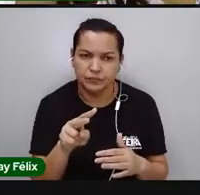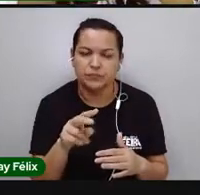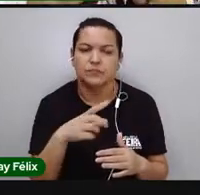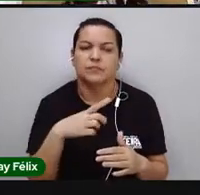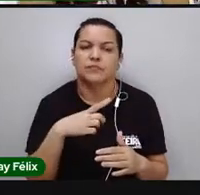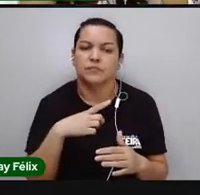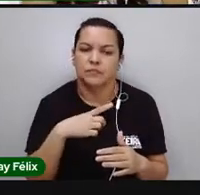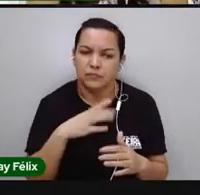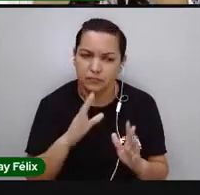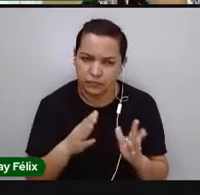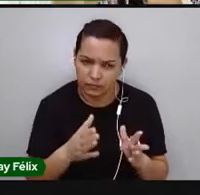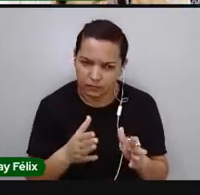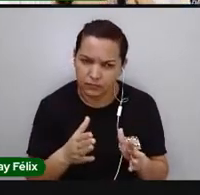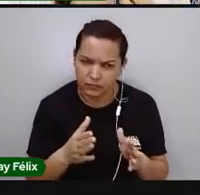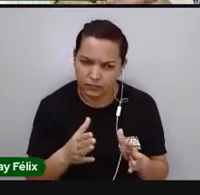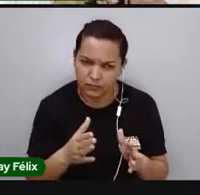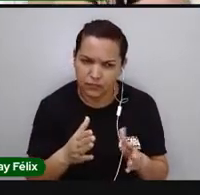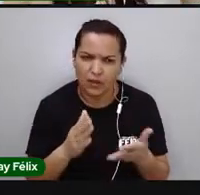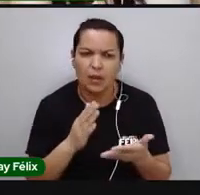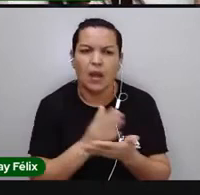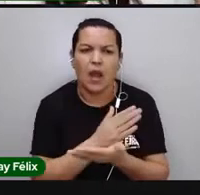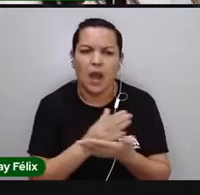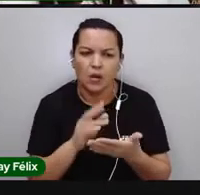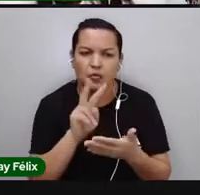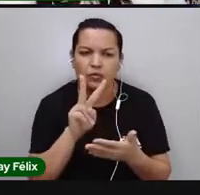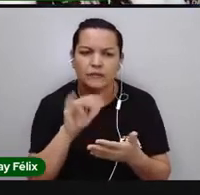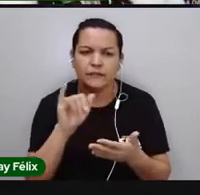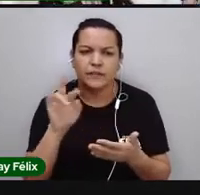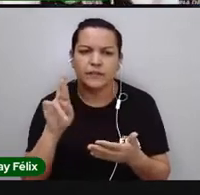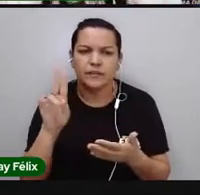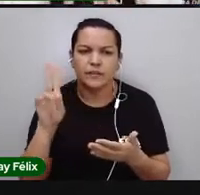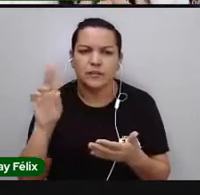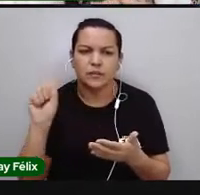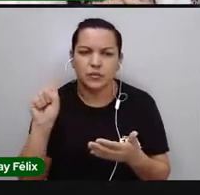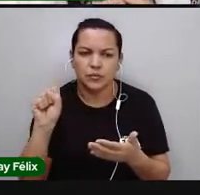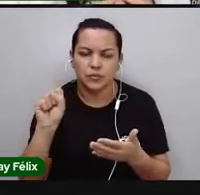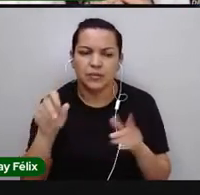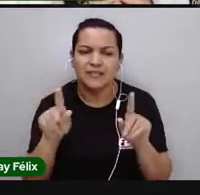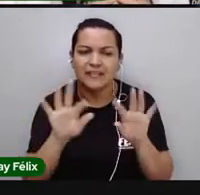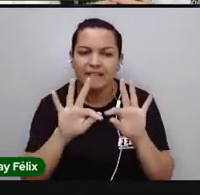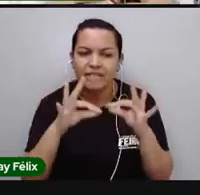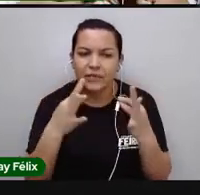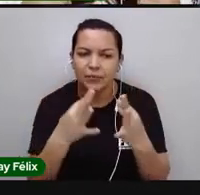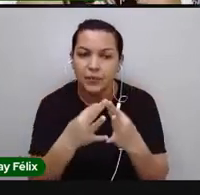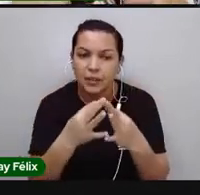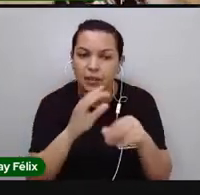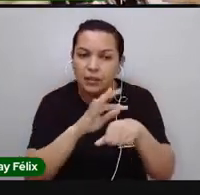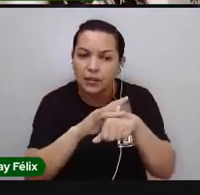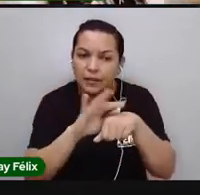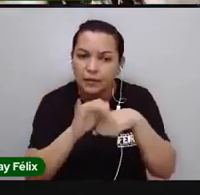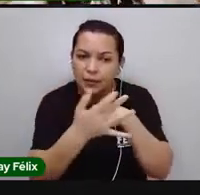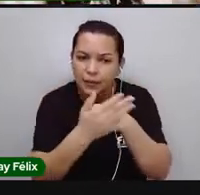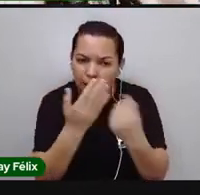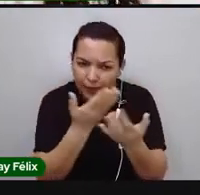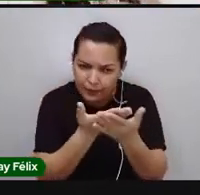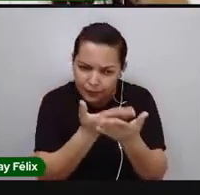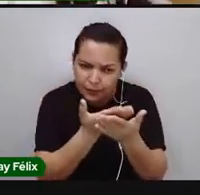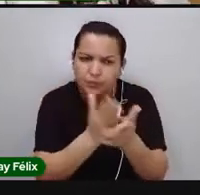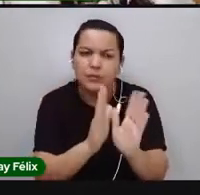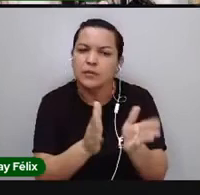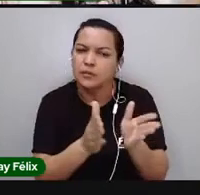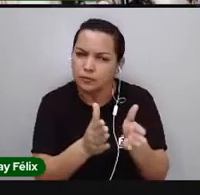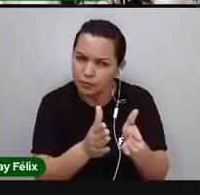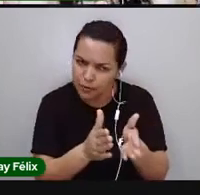alguns vírus daquela família dos coronavírus estudados. Então, já tinha informações